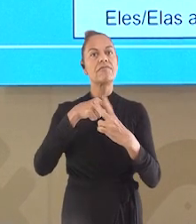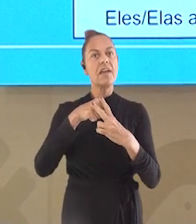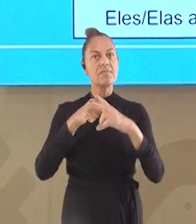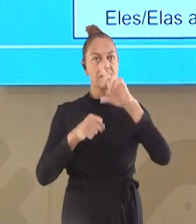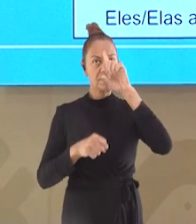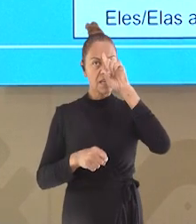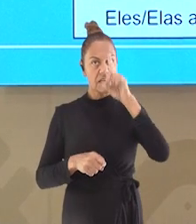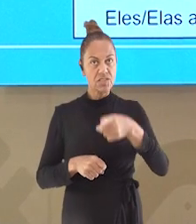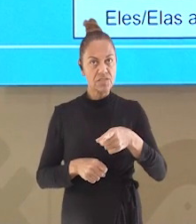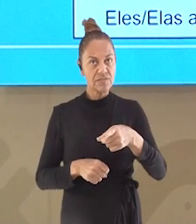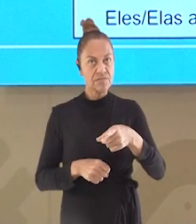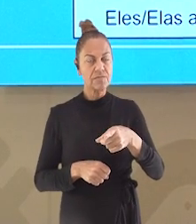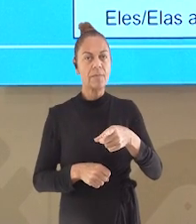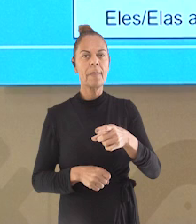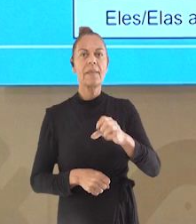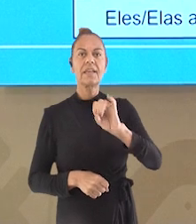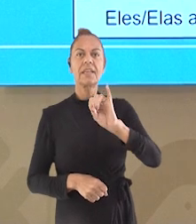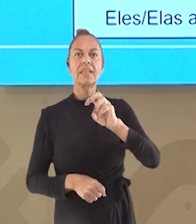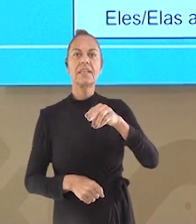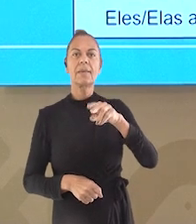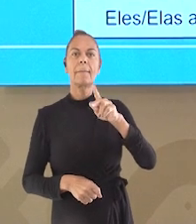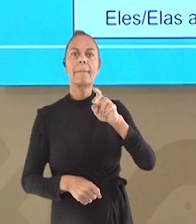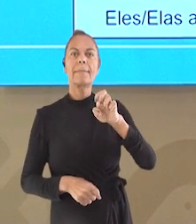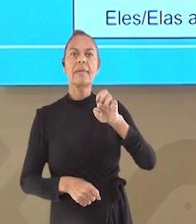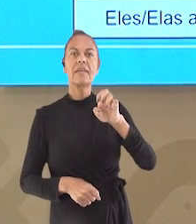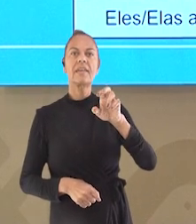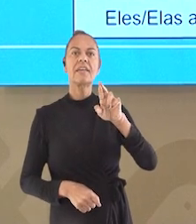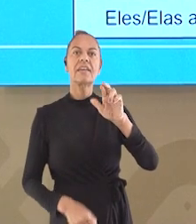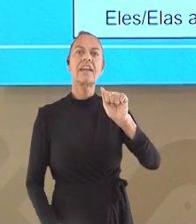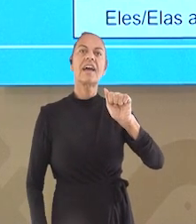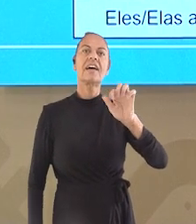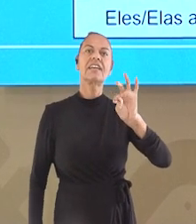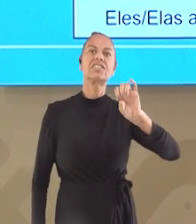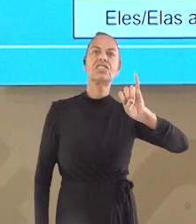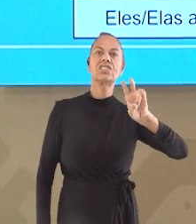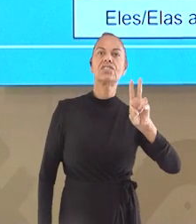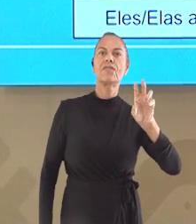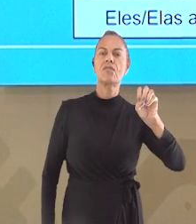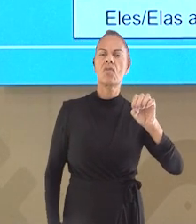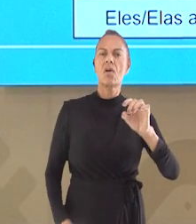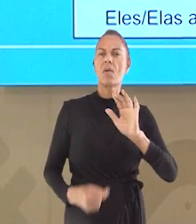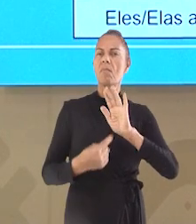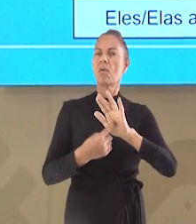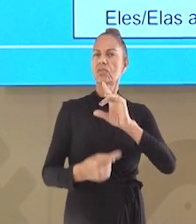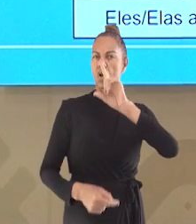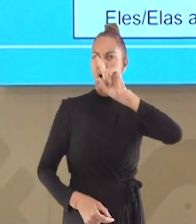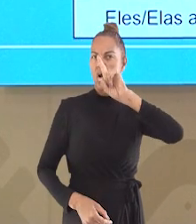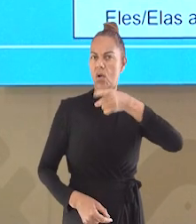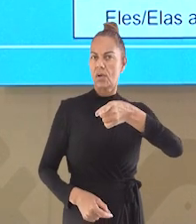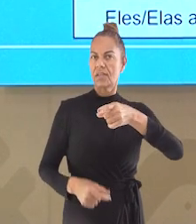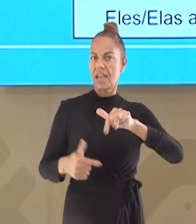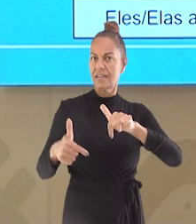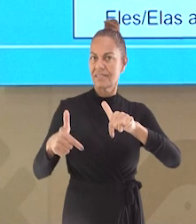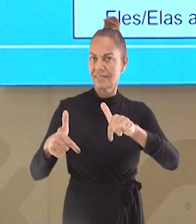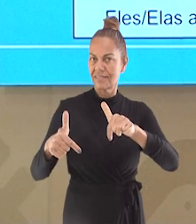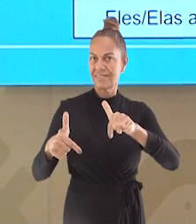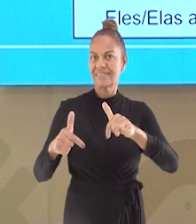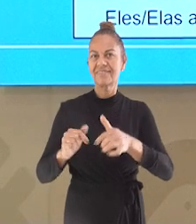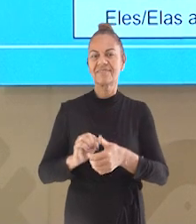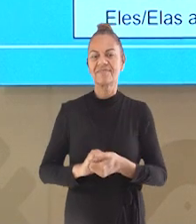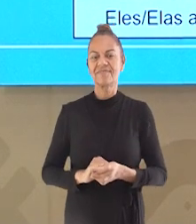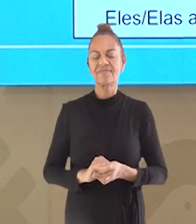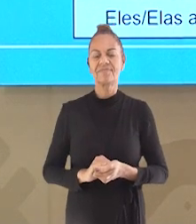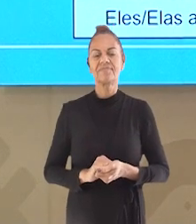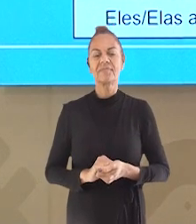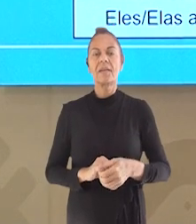afirmativo. Só lembrando, o imperativo afirmativo mostra que há uma ordem. No imperativo